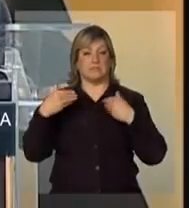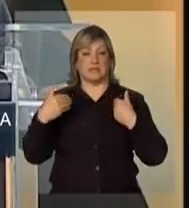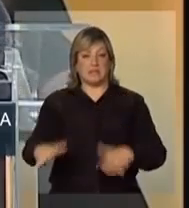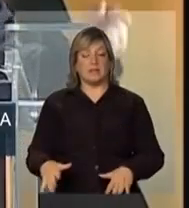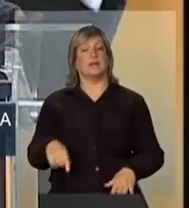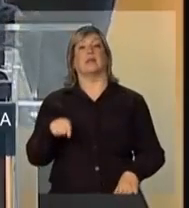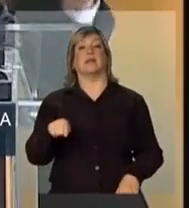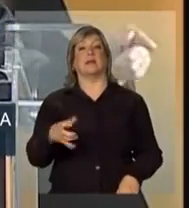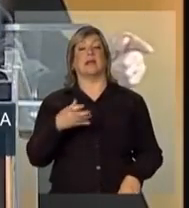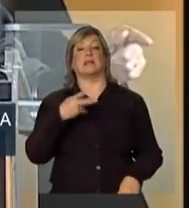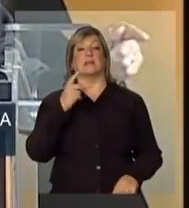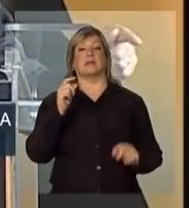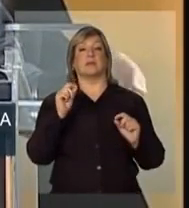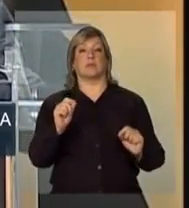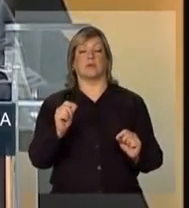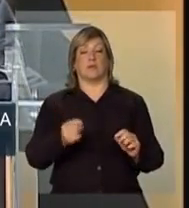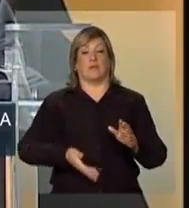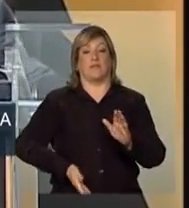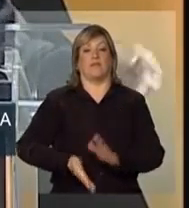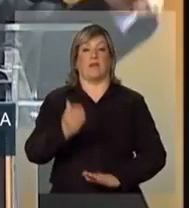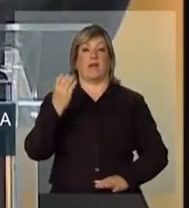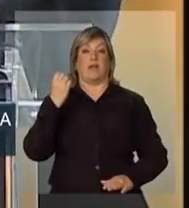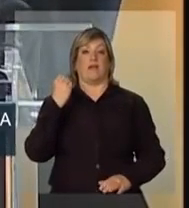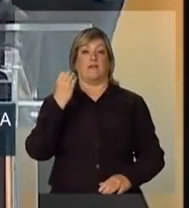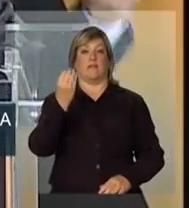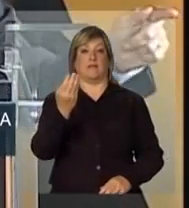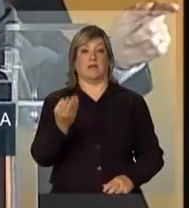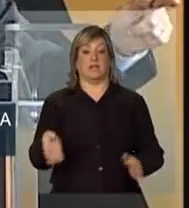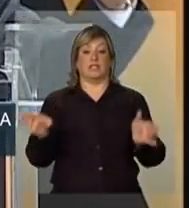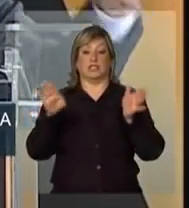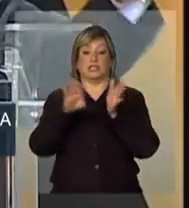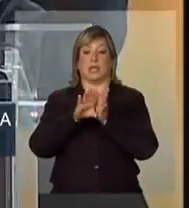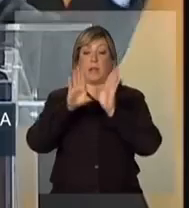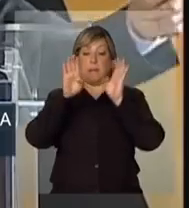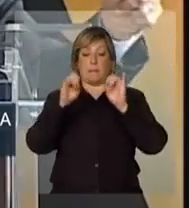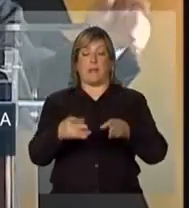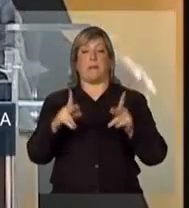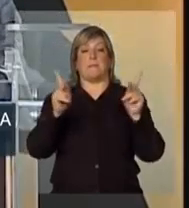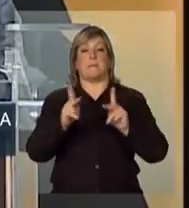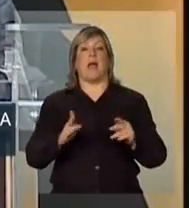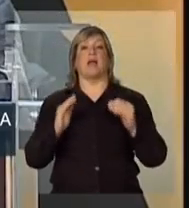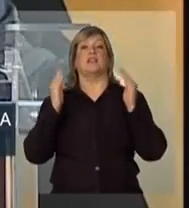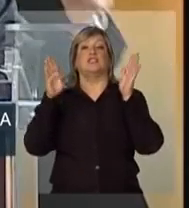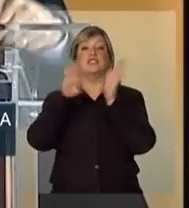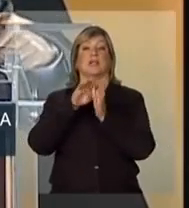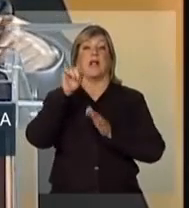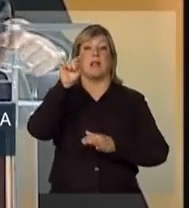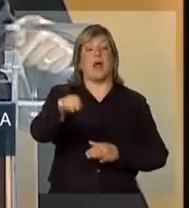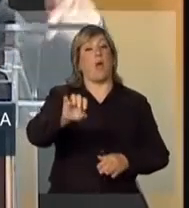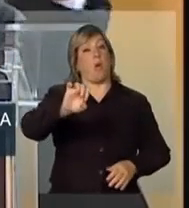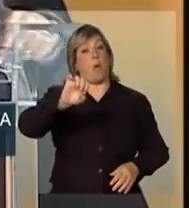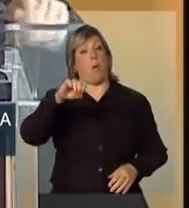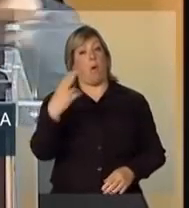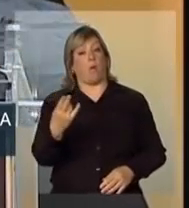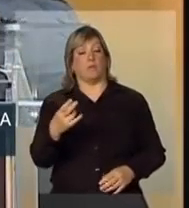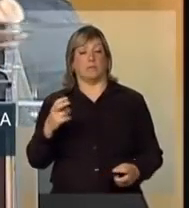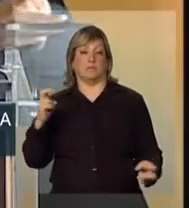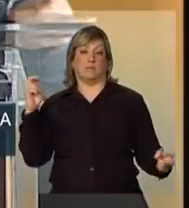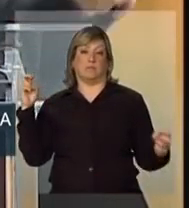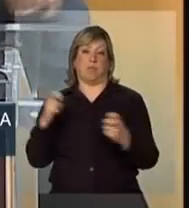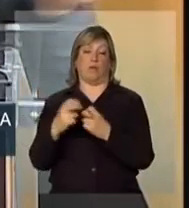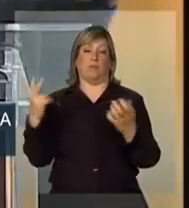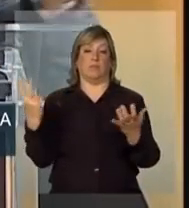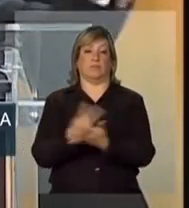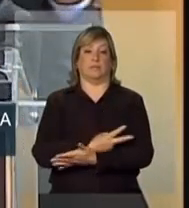entre fazer uma viagem e chegar inteiro e em paz ao seu destino, ou optar por fazer